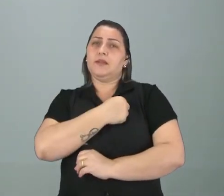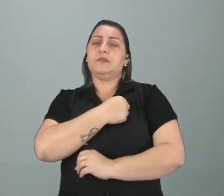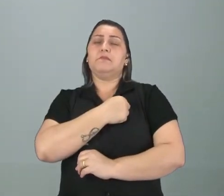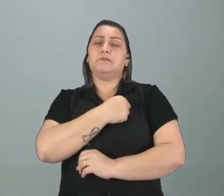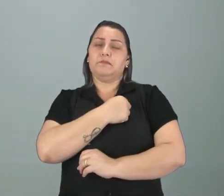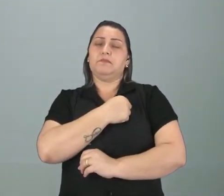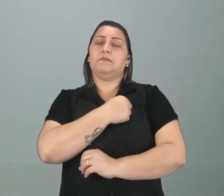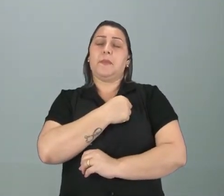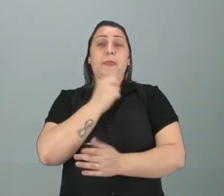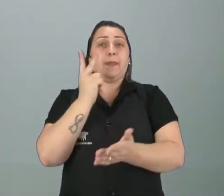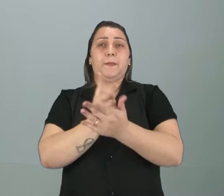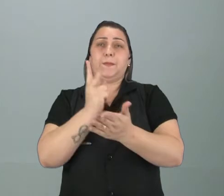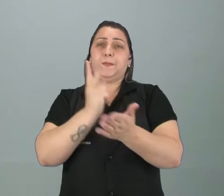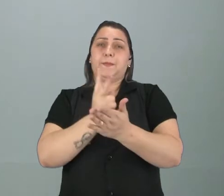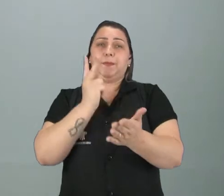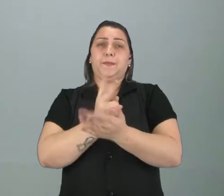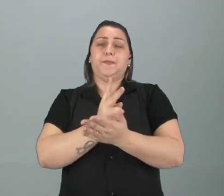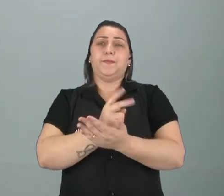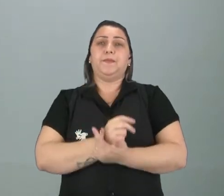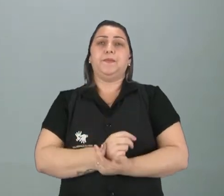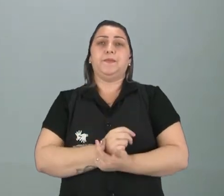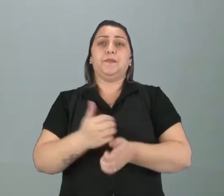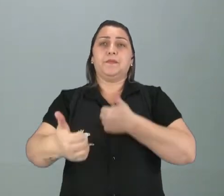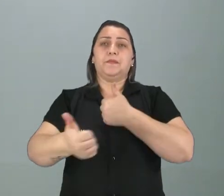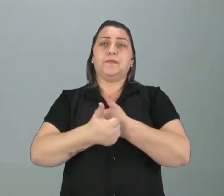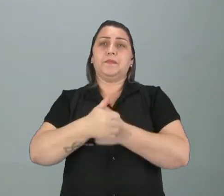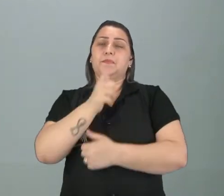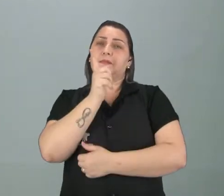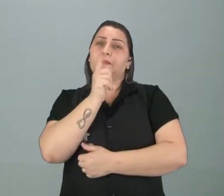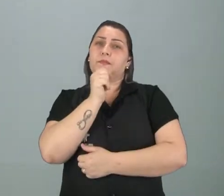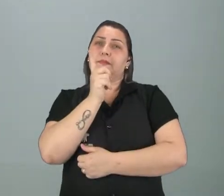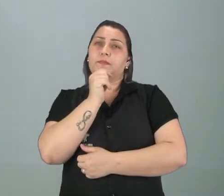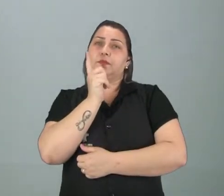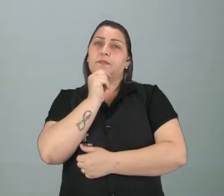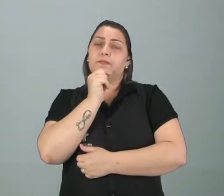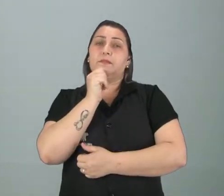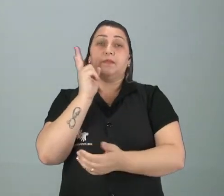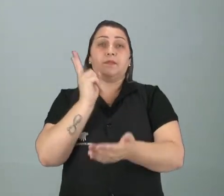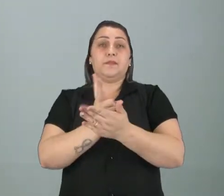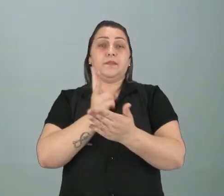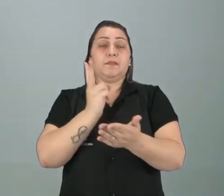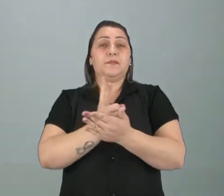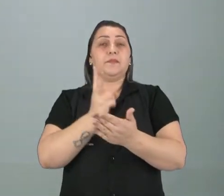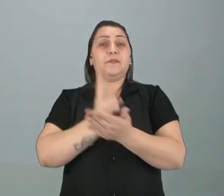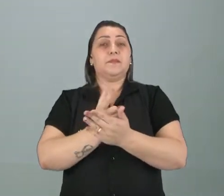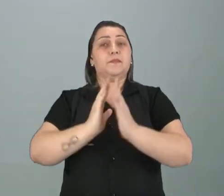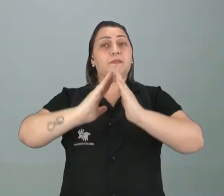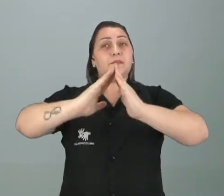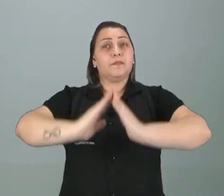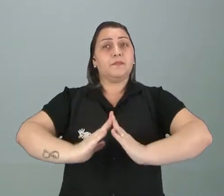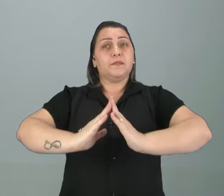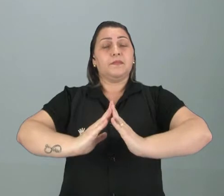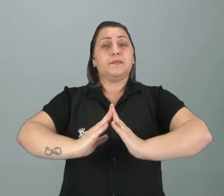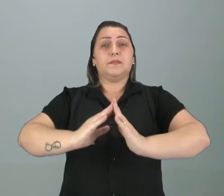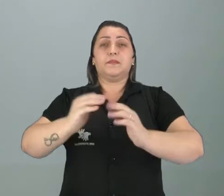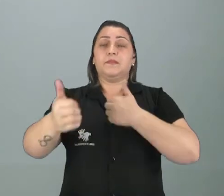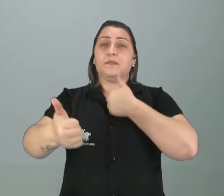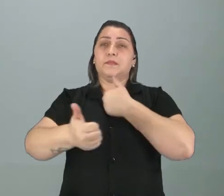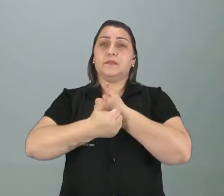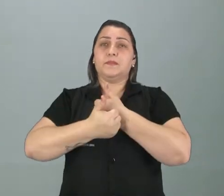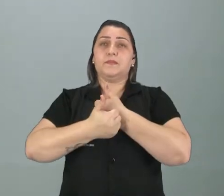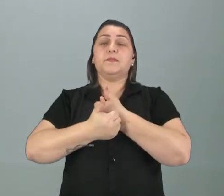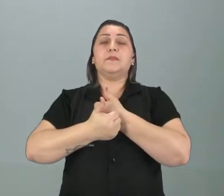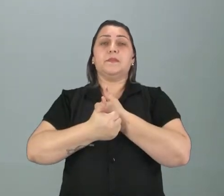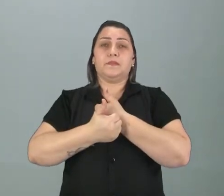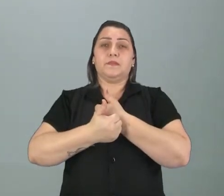Então, eles sempre estavam, o quê? Eles sempre estão perto da água, né? Eles sempre têm as suas moradias ali, perto, né?